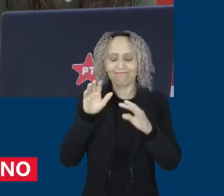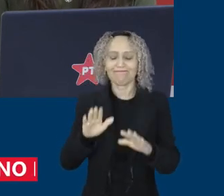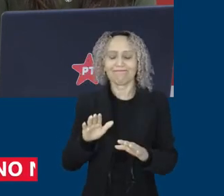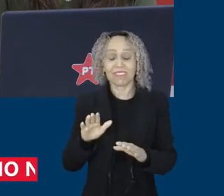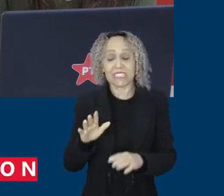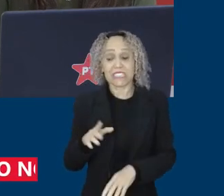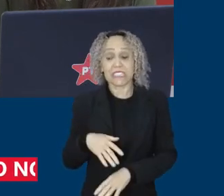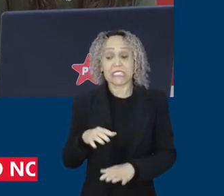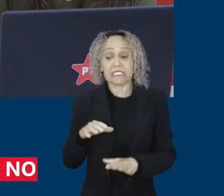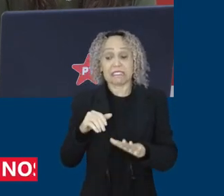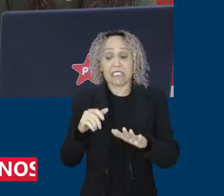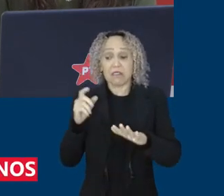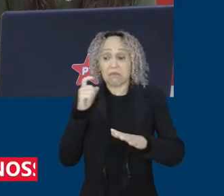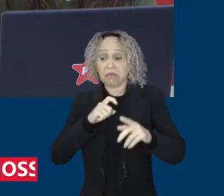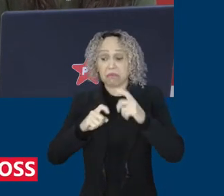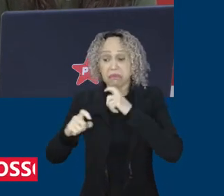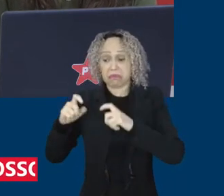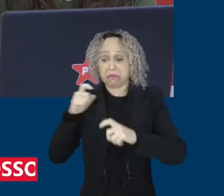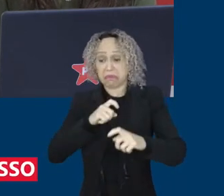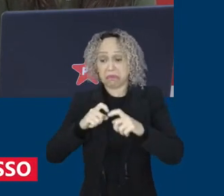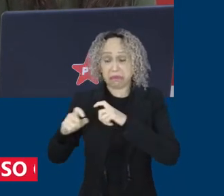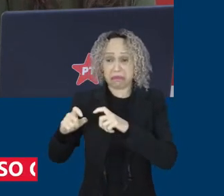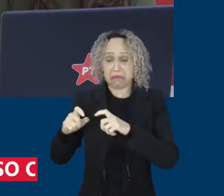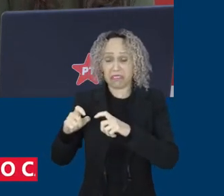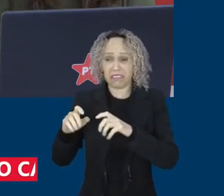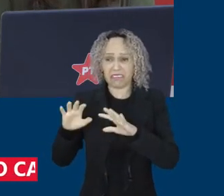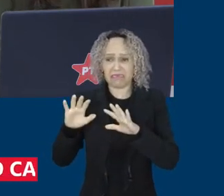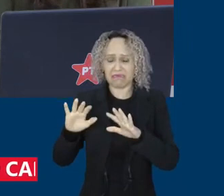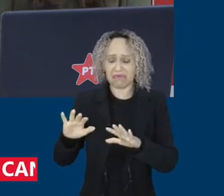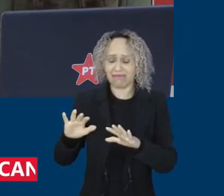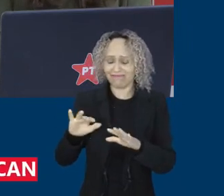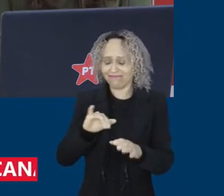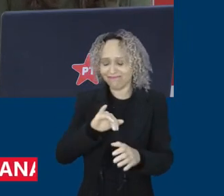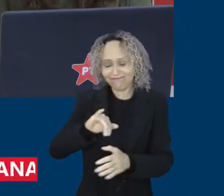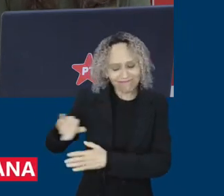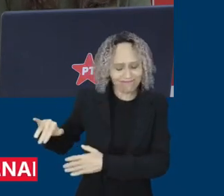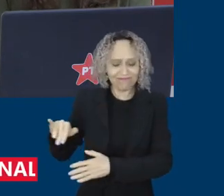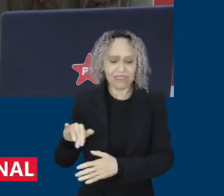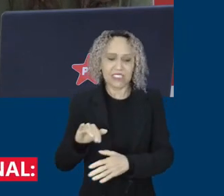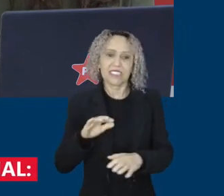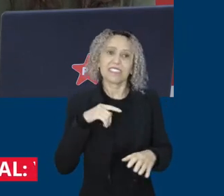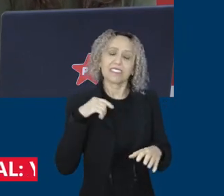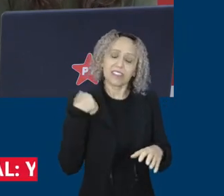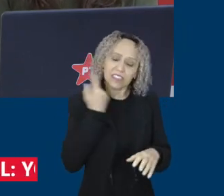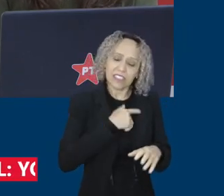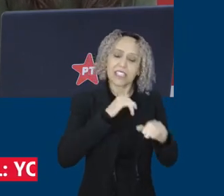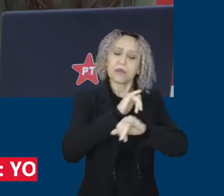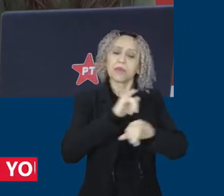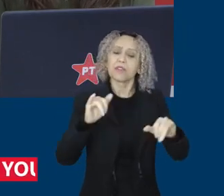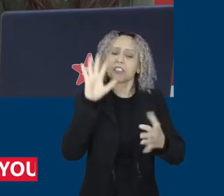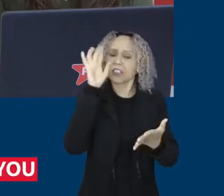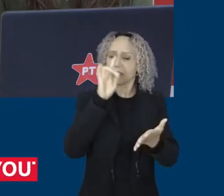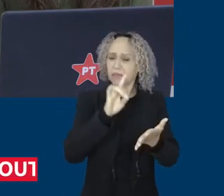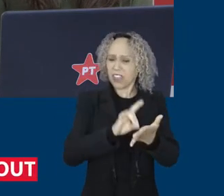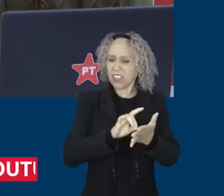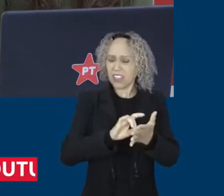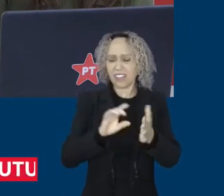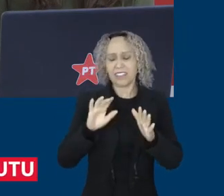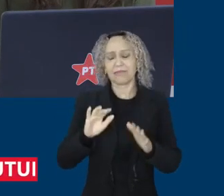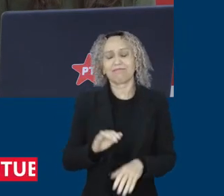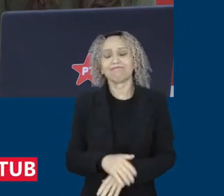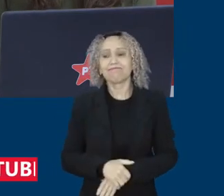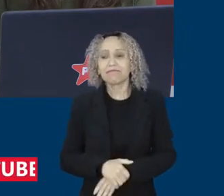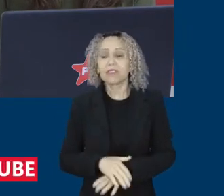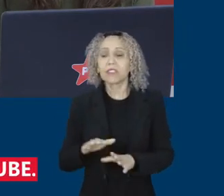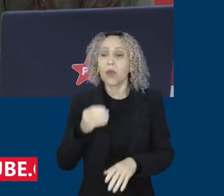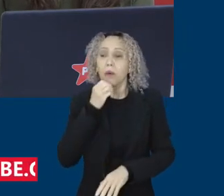falsidade, né, de preferência. Sem fake news. Sem fake news. Bom dia, bom trabalho. Um alô especial para